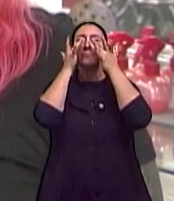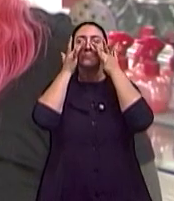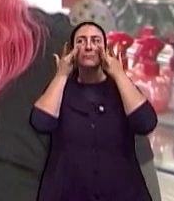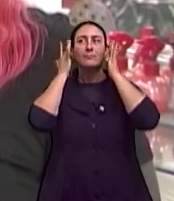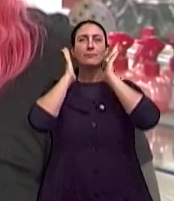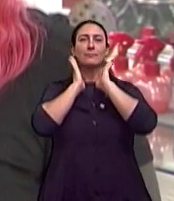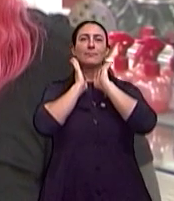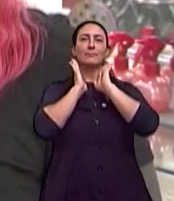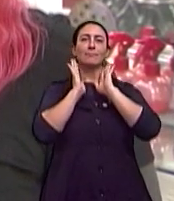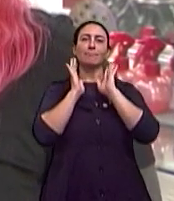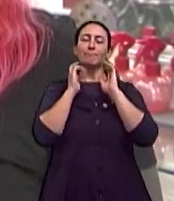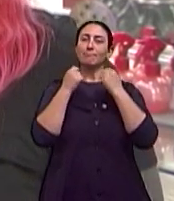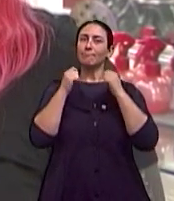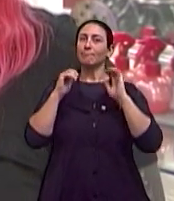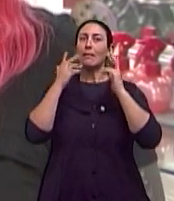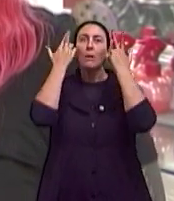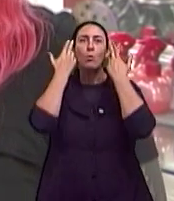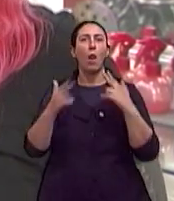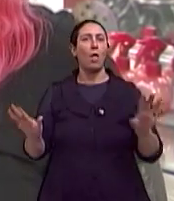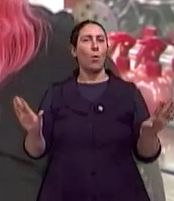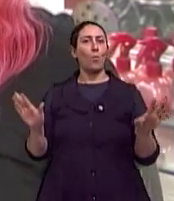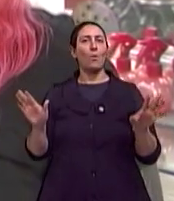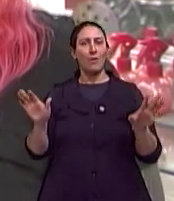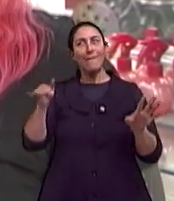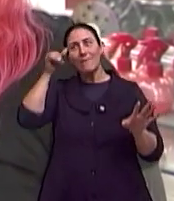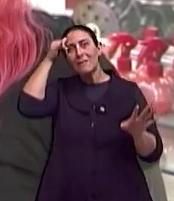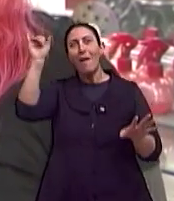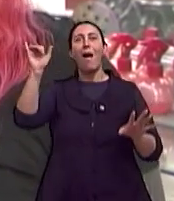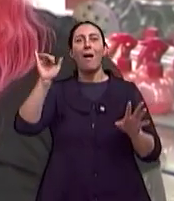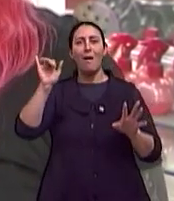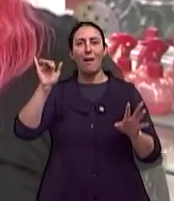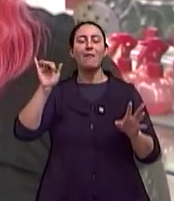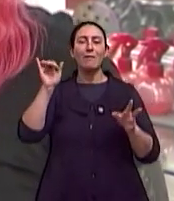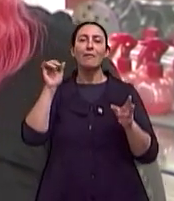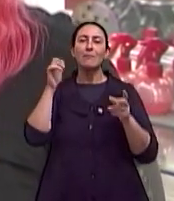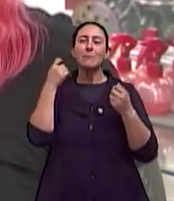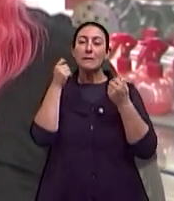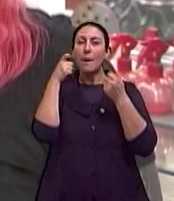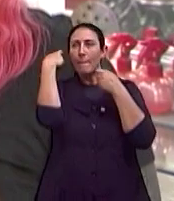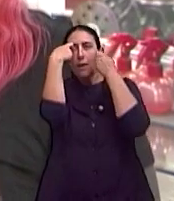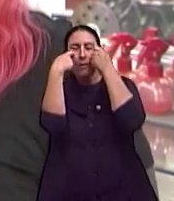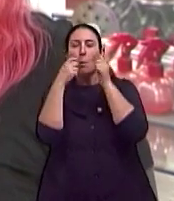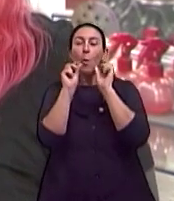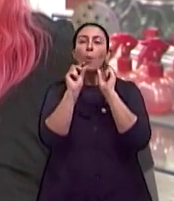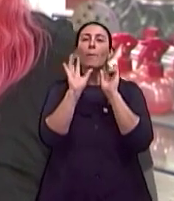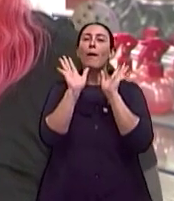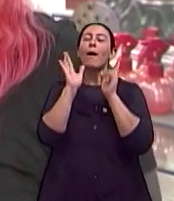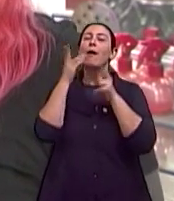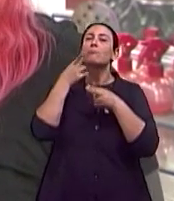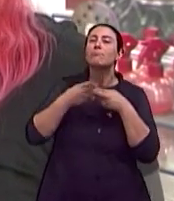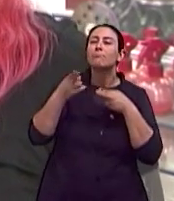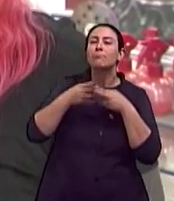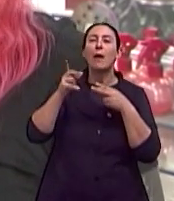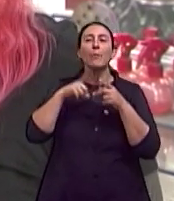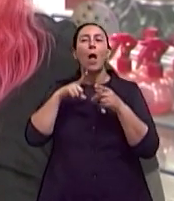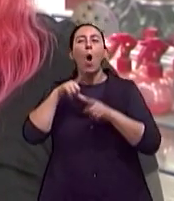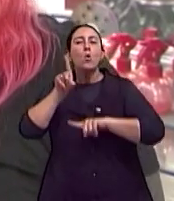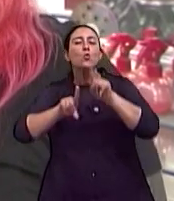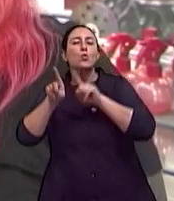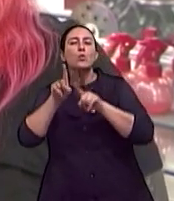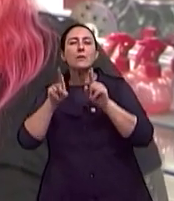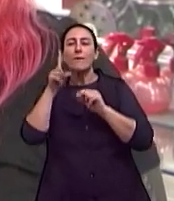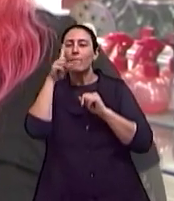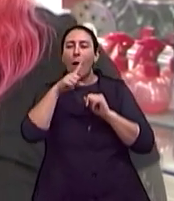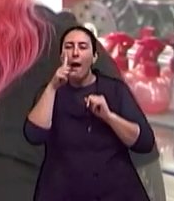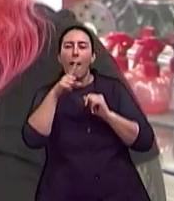pessoa com o rosto natural, porém, tem que tá um pouquinho maquiada, pra algumas imperfeições a gente conseguir